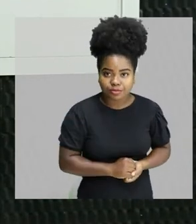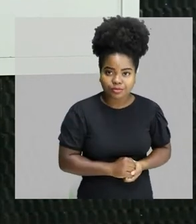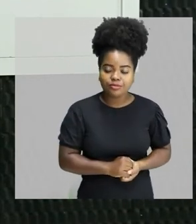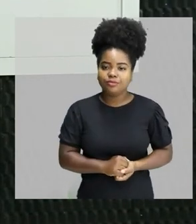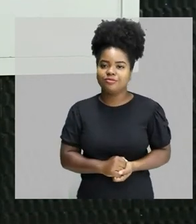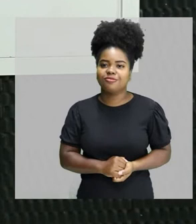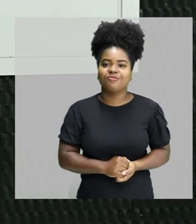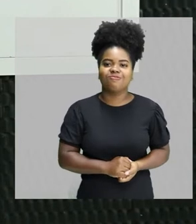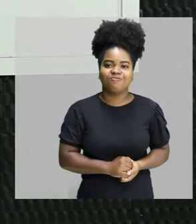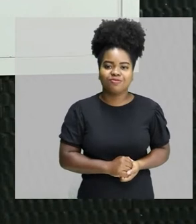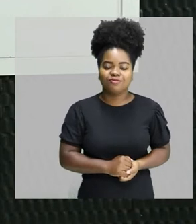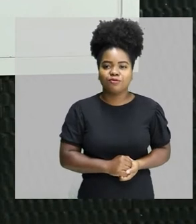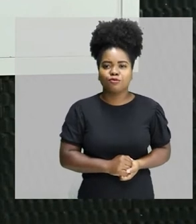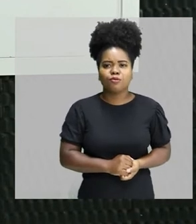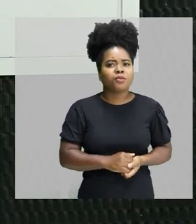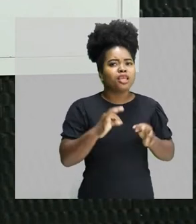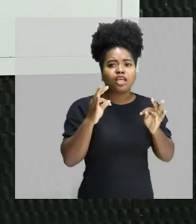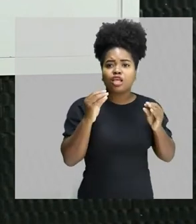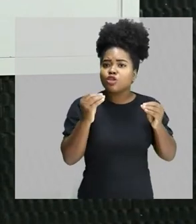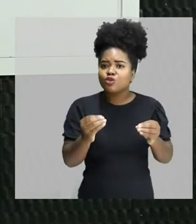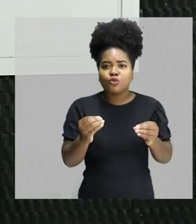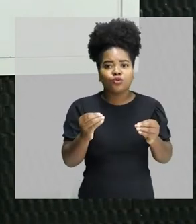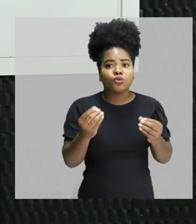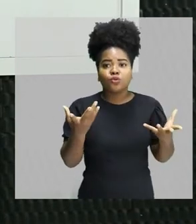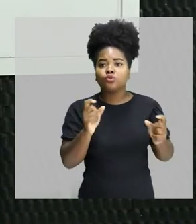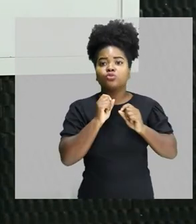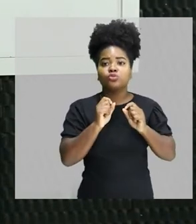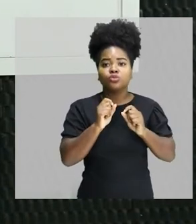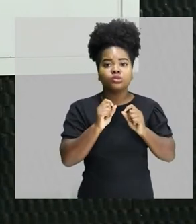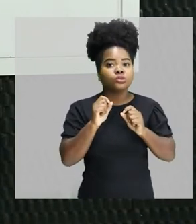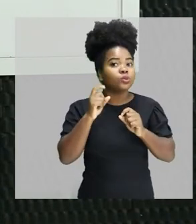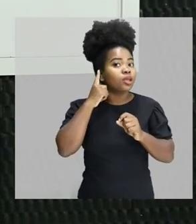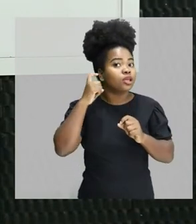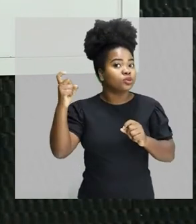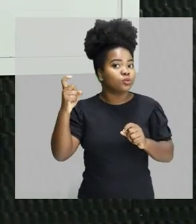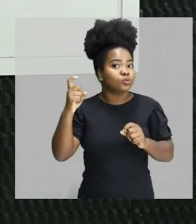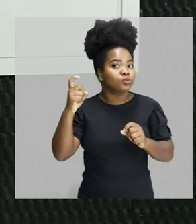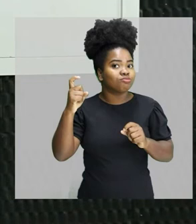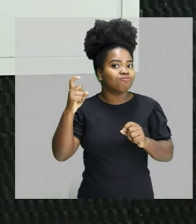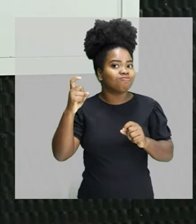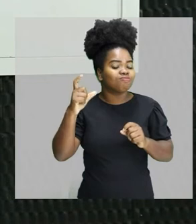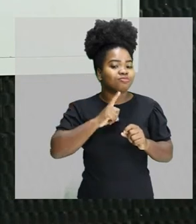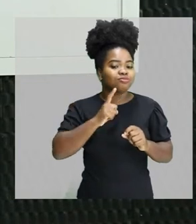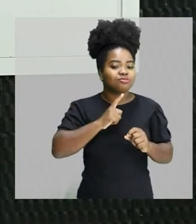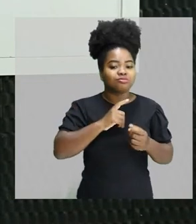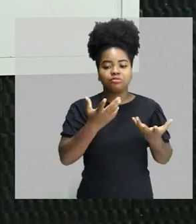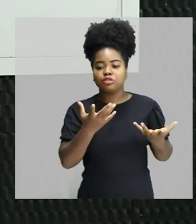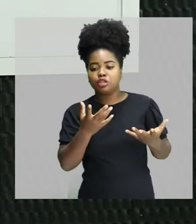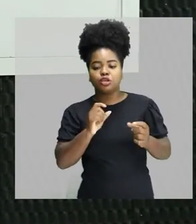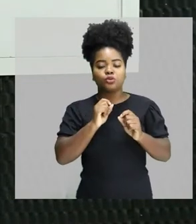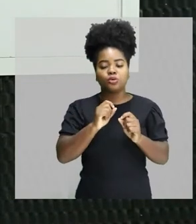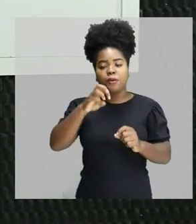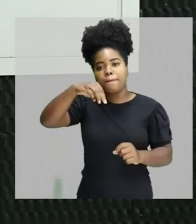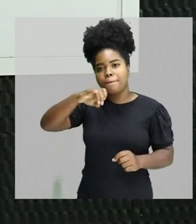conceitualmente falando, que onda é toda a perturbação que se propaga um meio, ok? Então, nós podemos dizer que